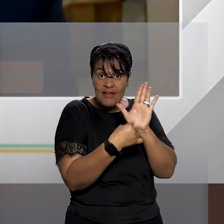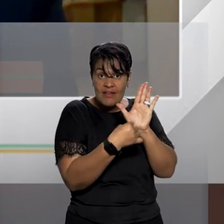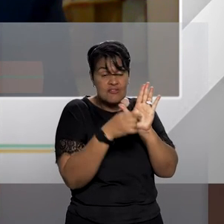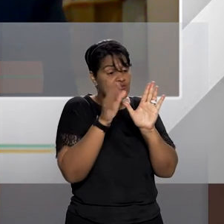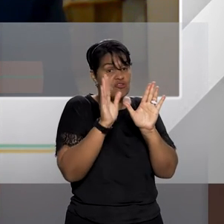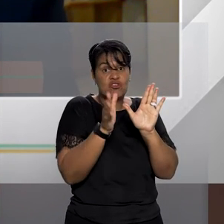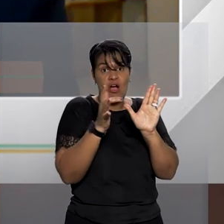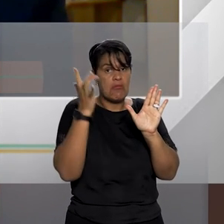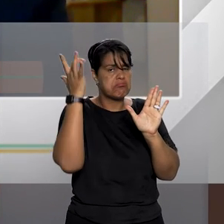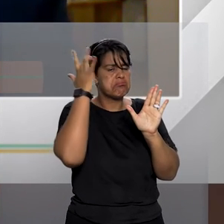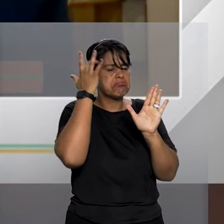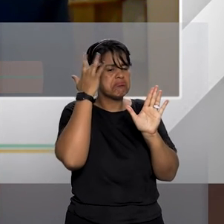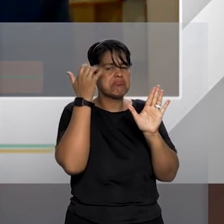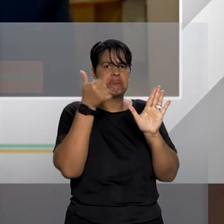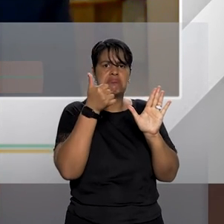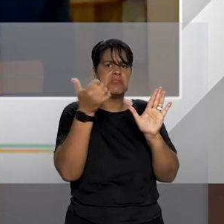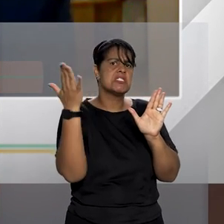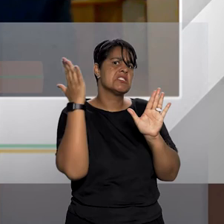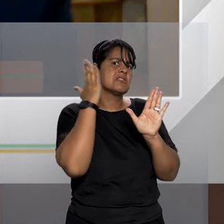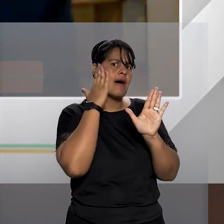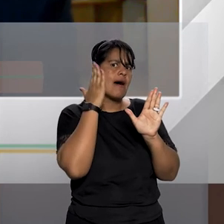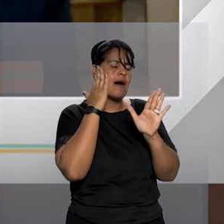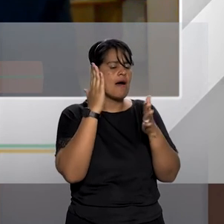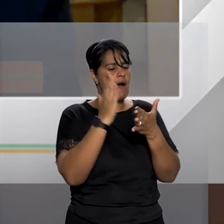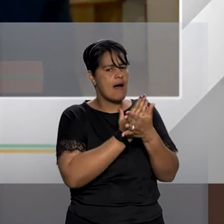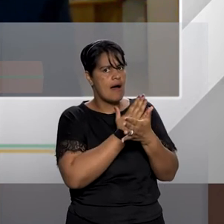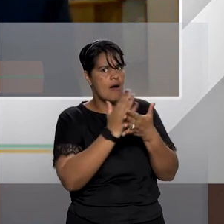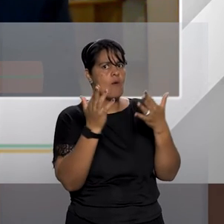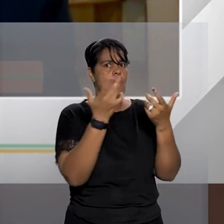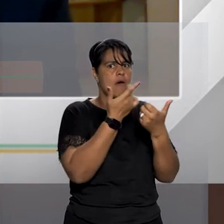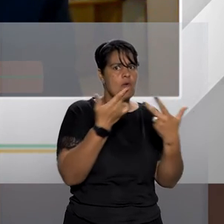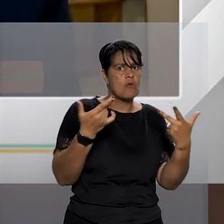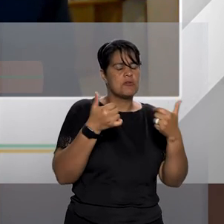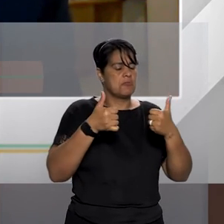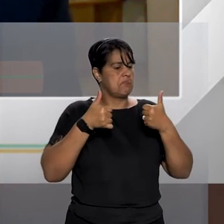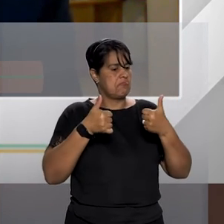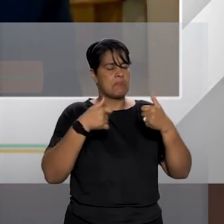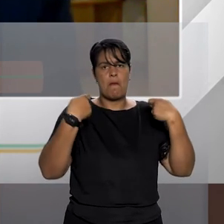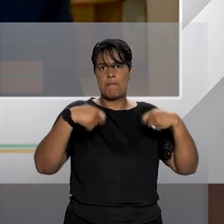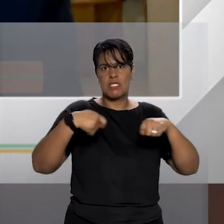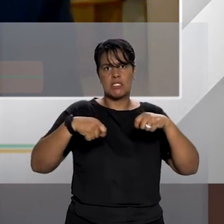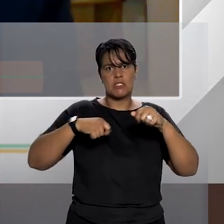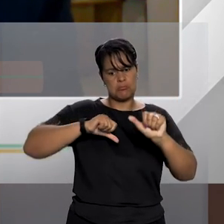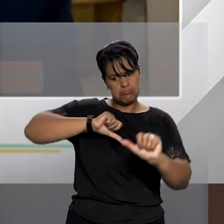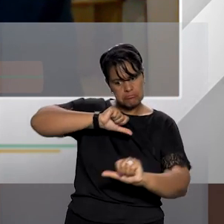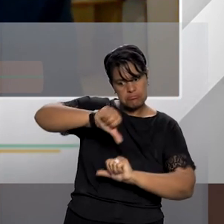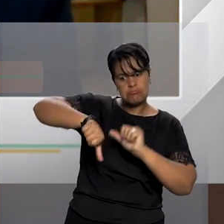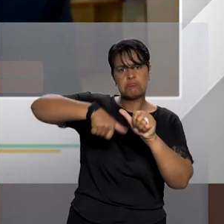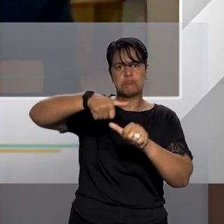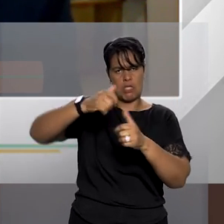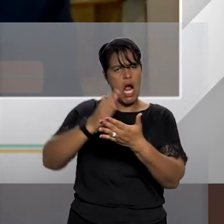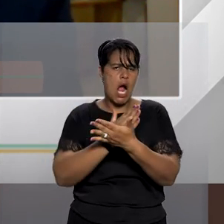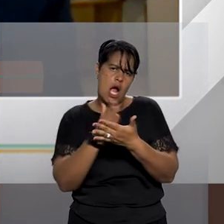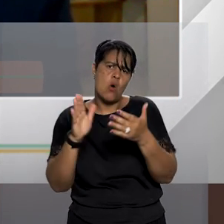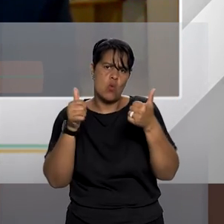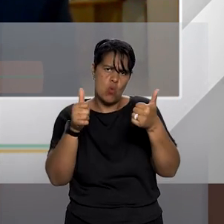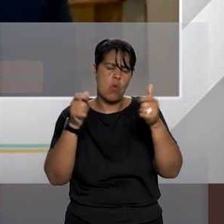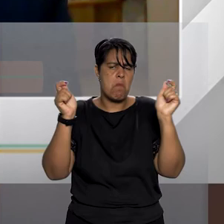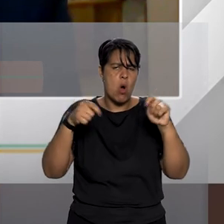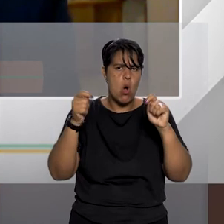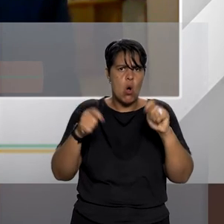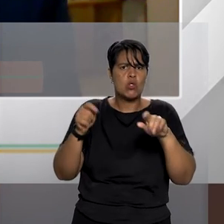de maturidade para entender que alguns pontos são essenciais de se avançar e talvez a gente pudesse dar um pouquinho mais de